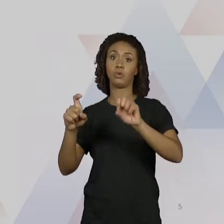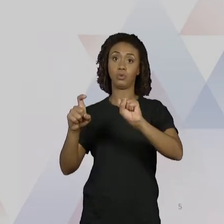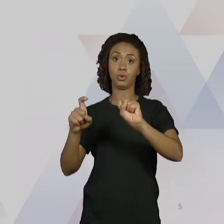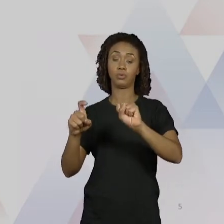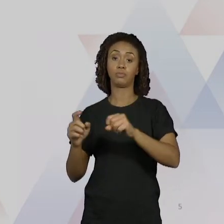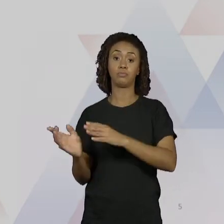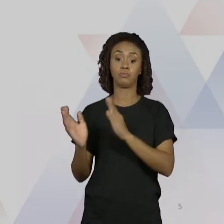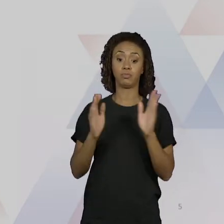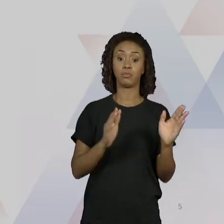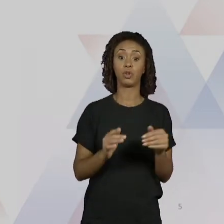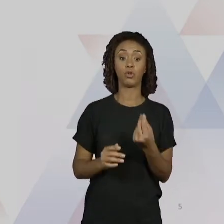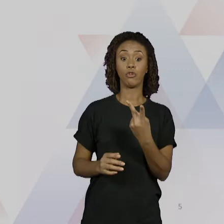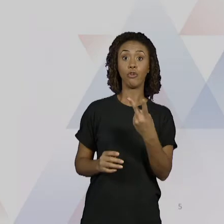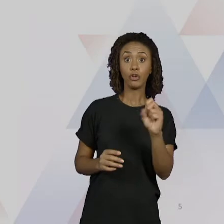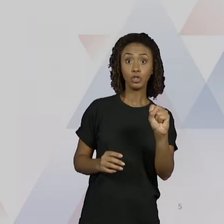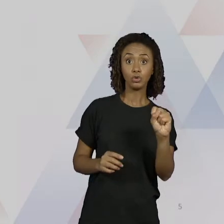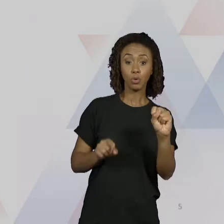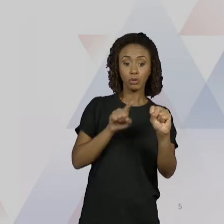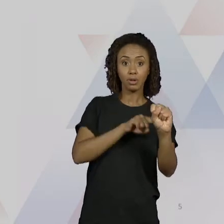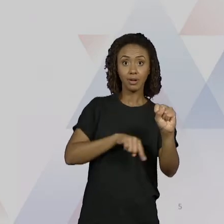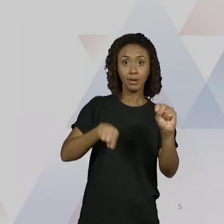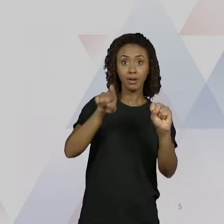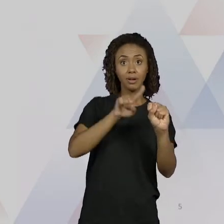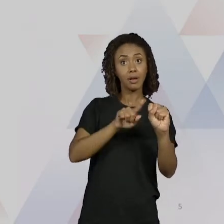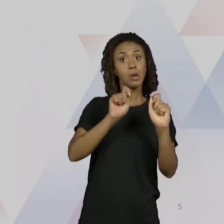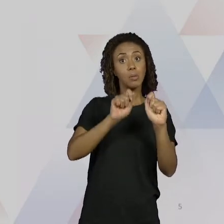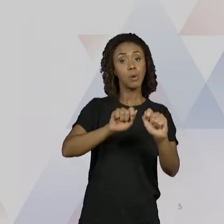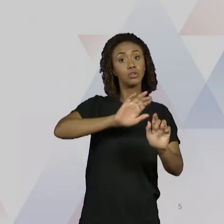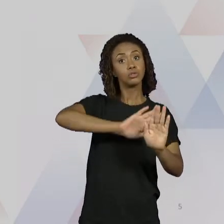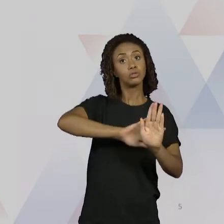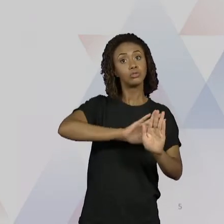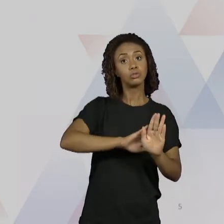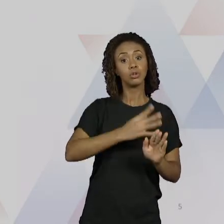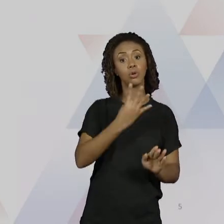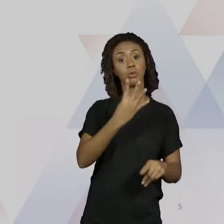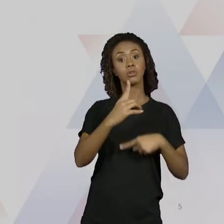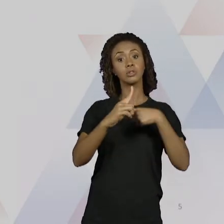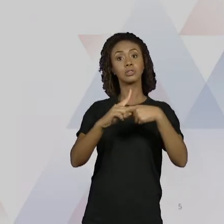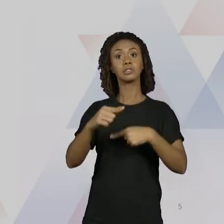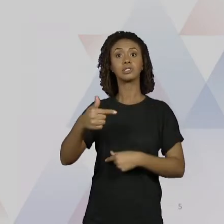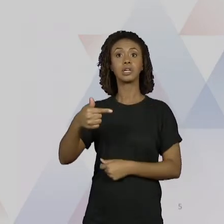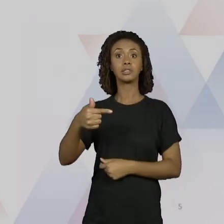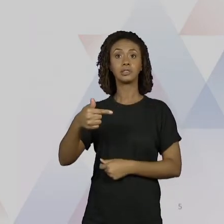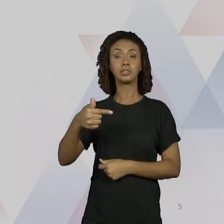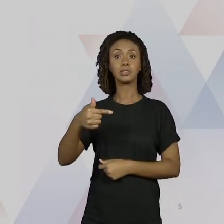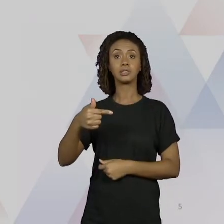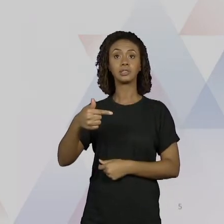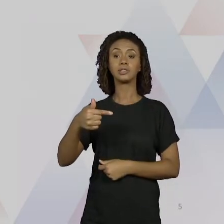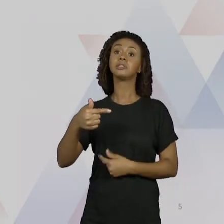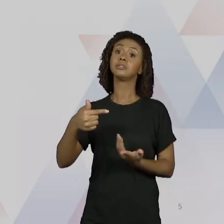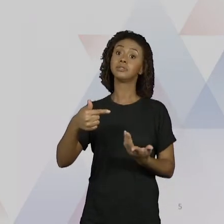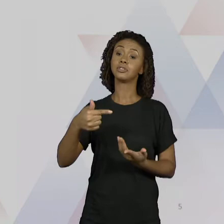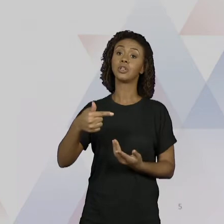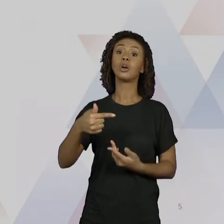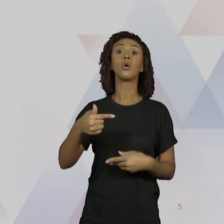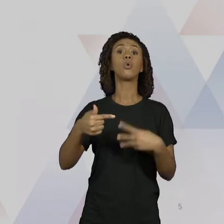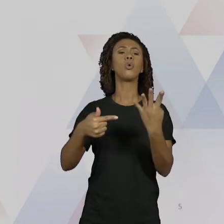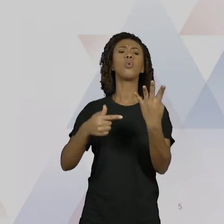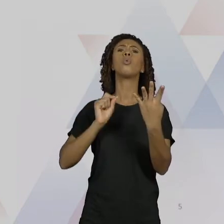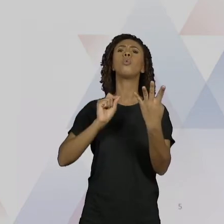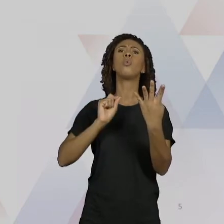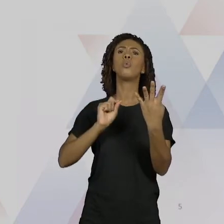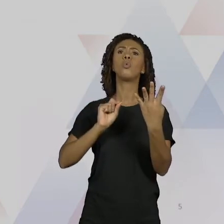28 aqui, eu posso escrever como 4 vezes 7. E o y vira, então, o 4.